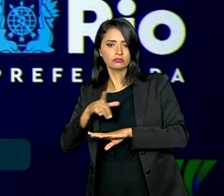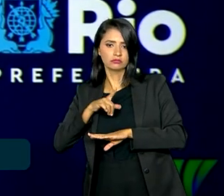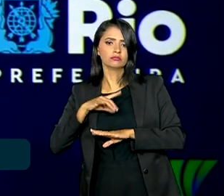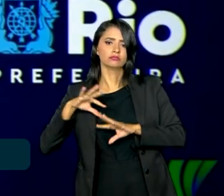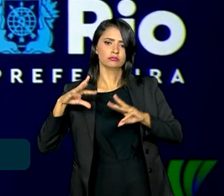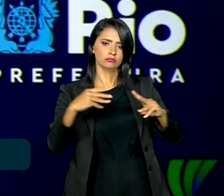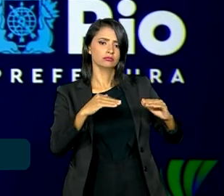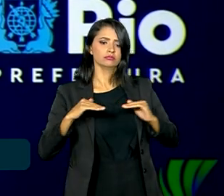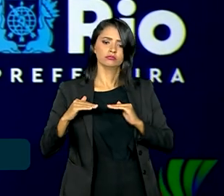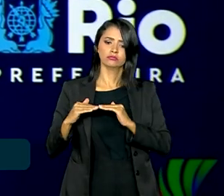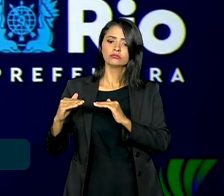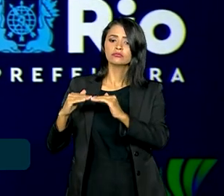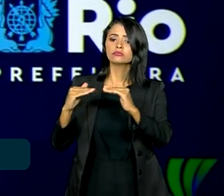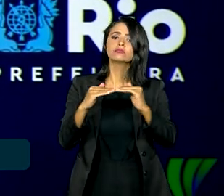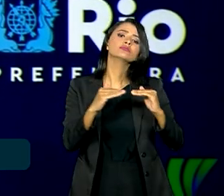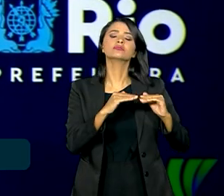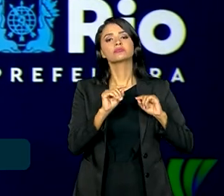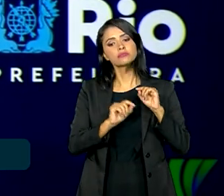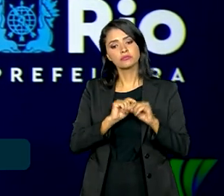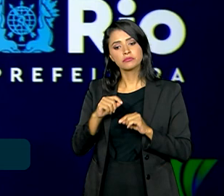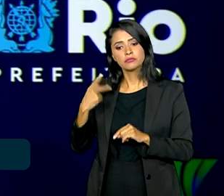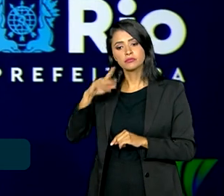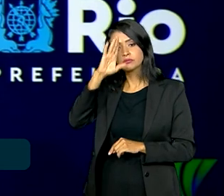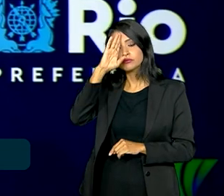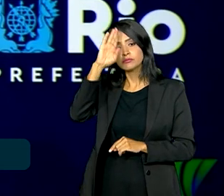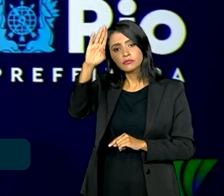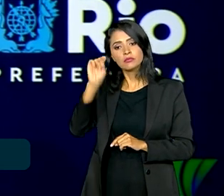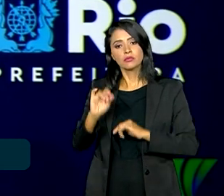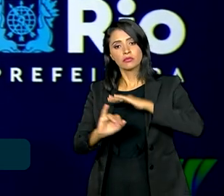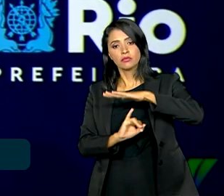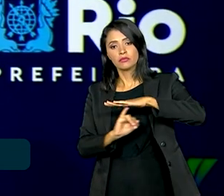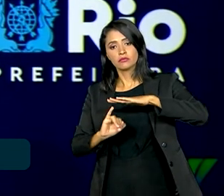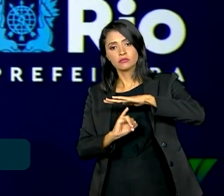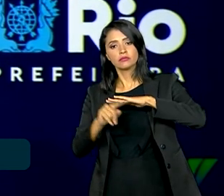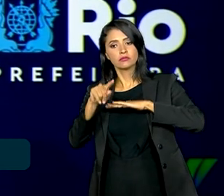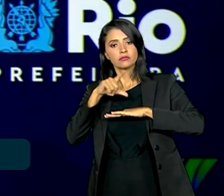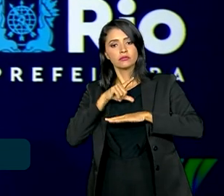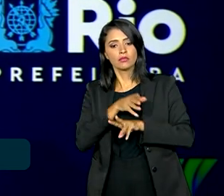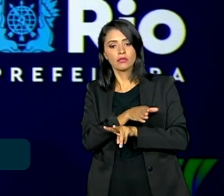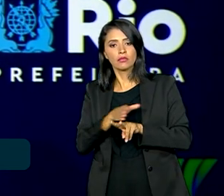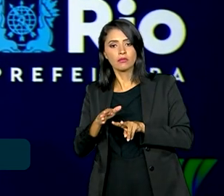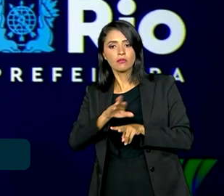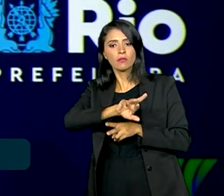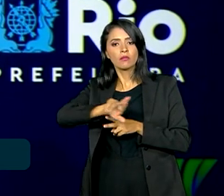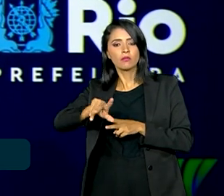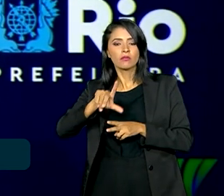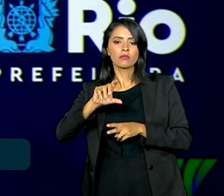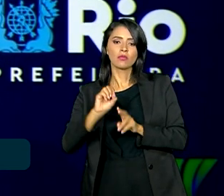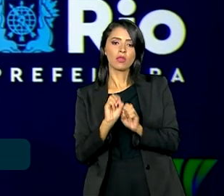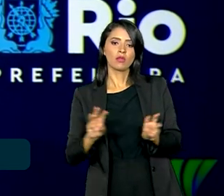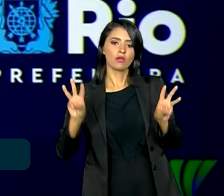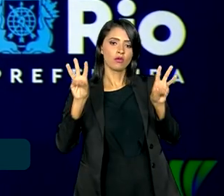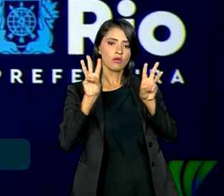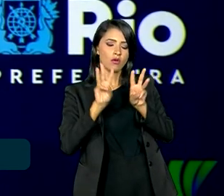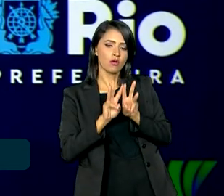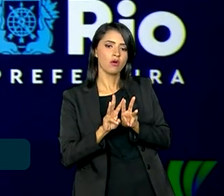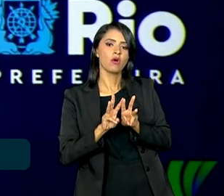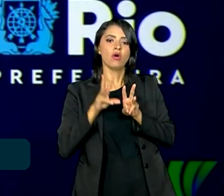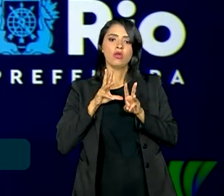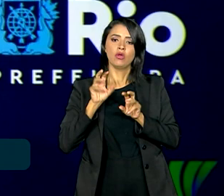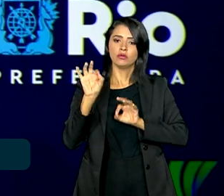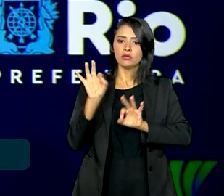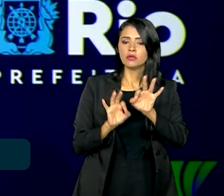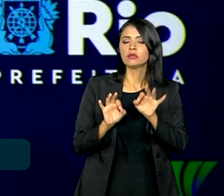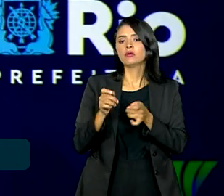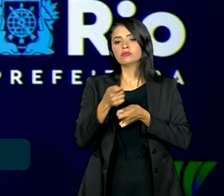concordaram quanto ao fato de que as principais instituições multilaterais, ONU, Organização Mundial de Comércio,